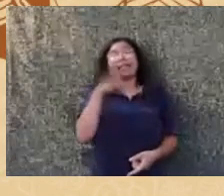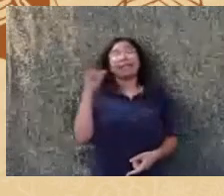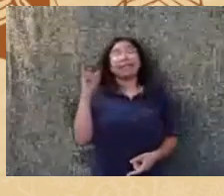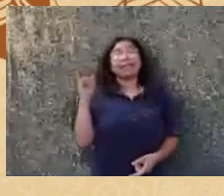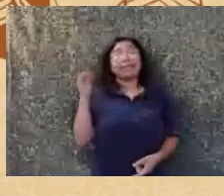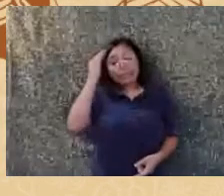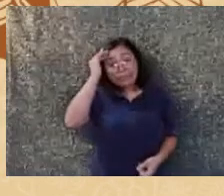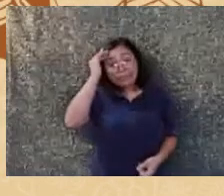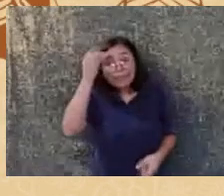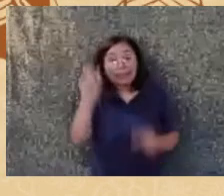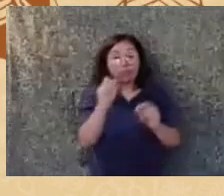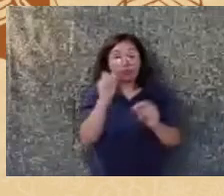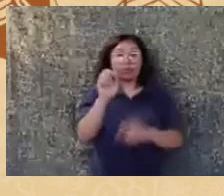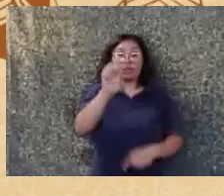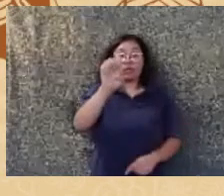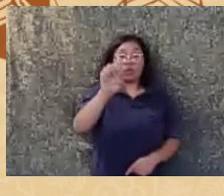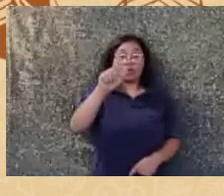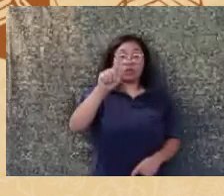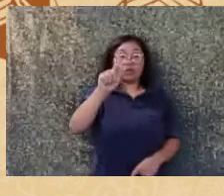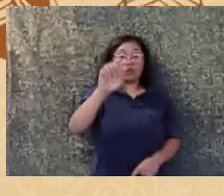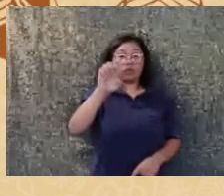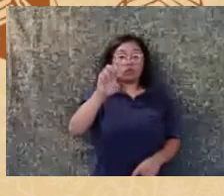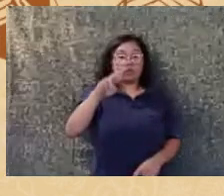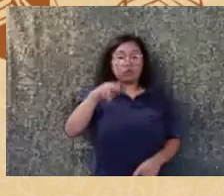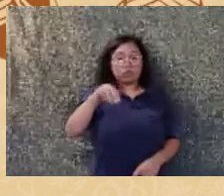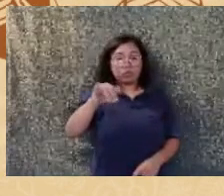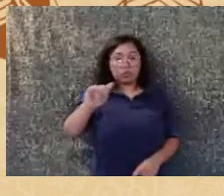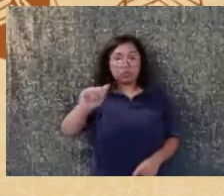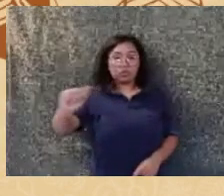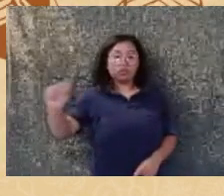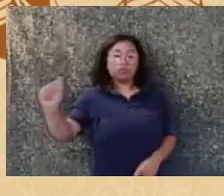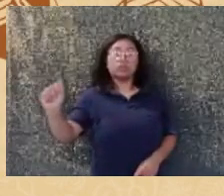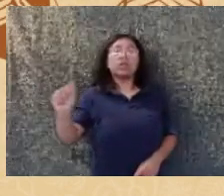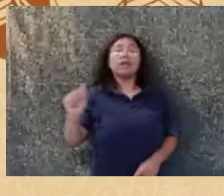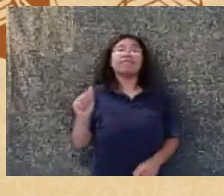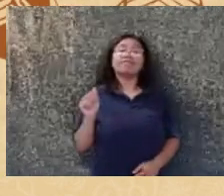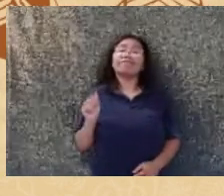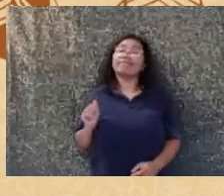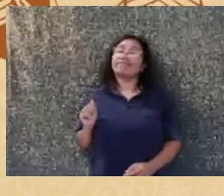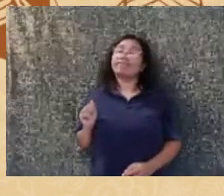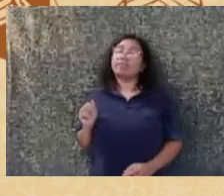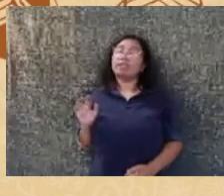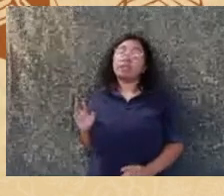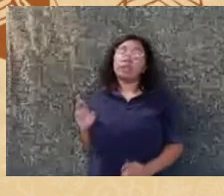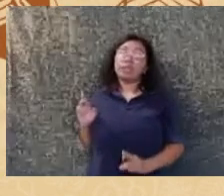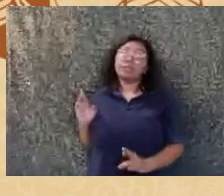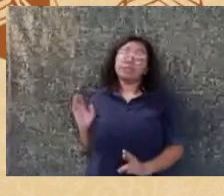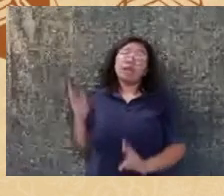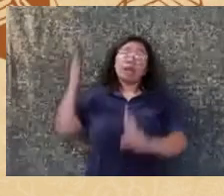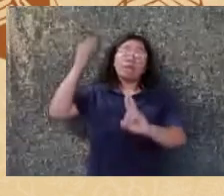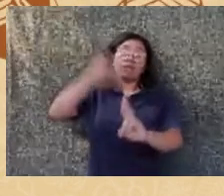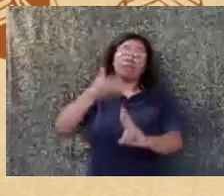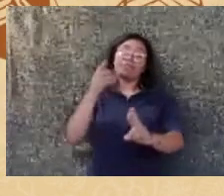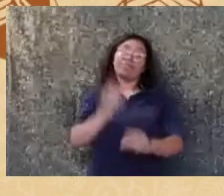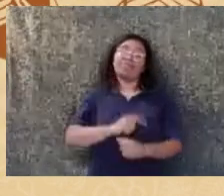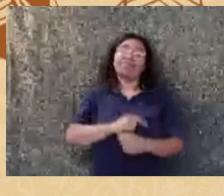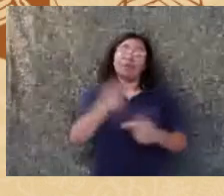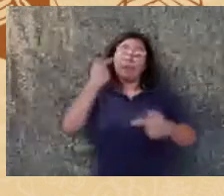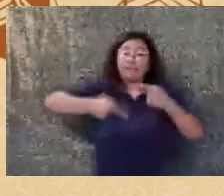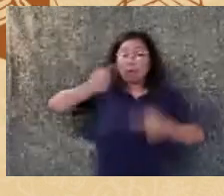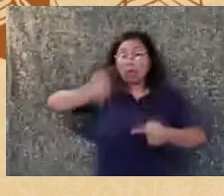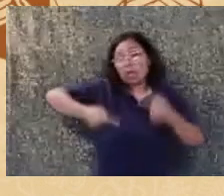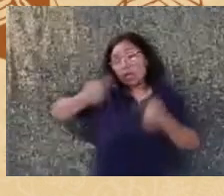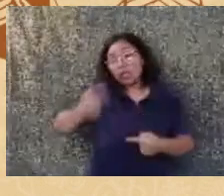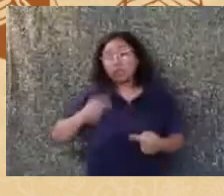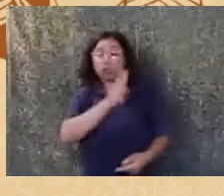relação direta com a política seja como a causa ou seja como consequência na verdade é uma bola de neve uma coisa entrelaçada